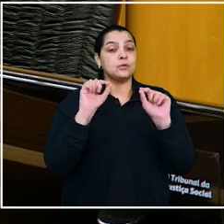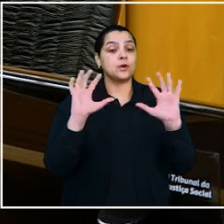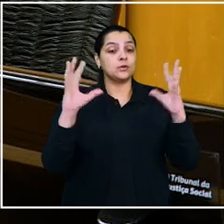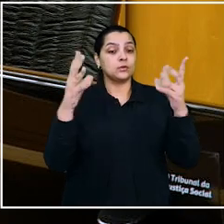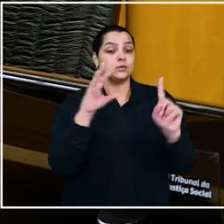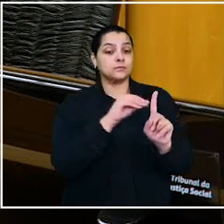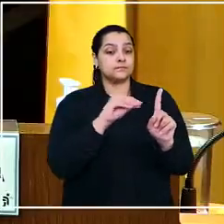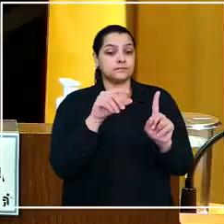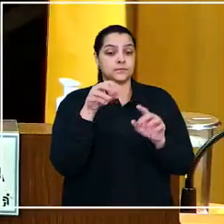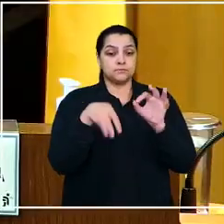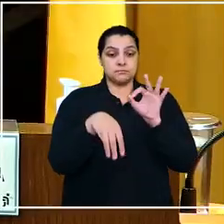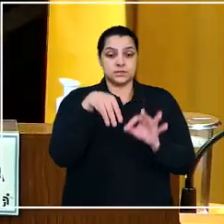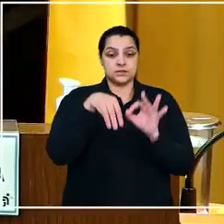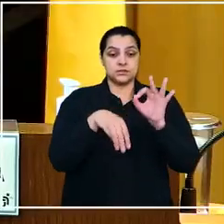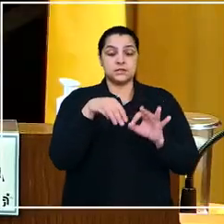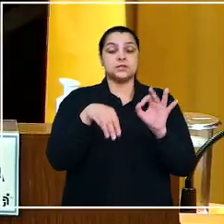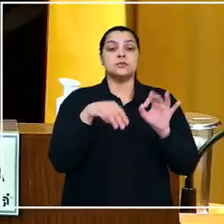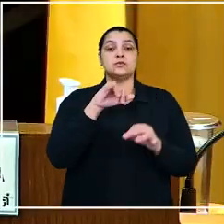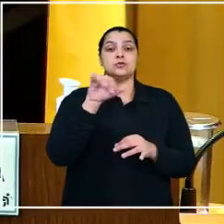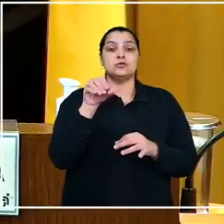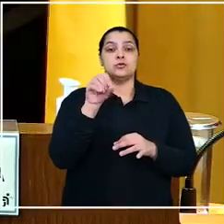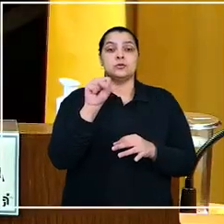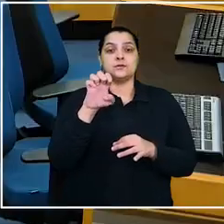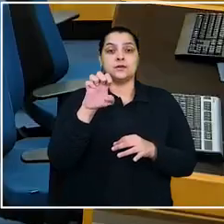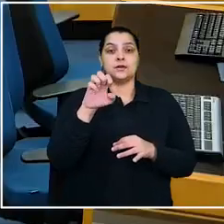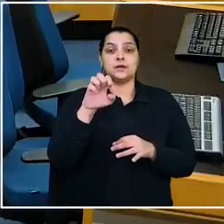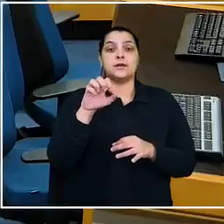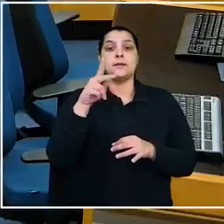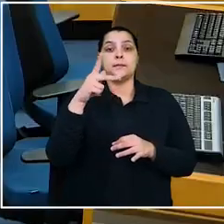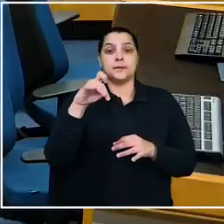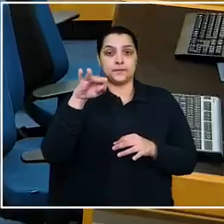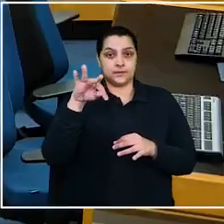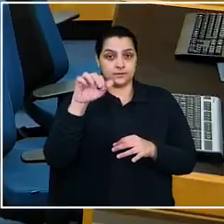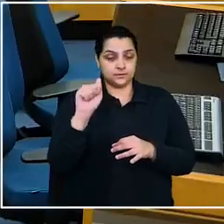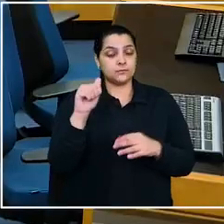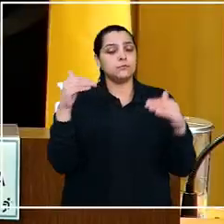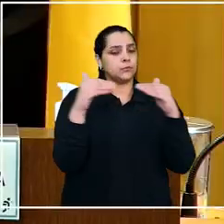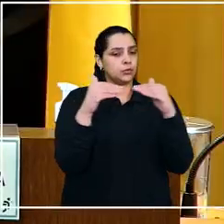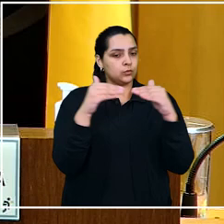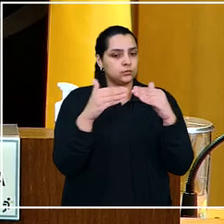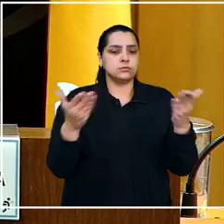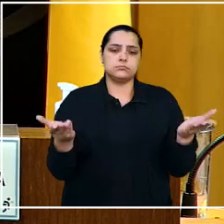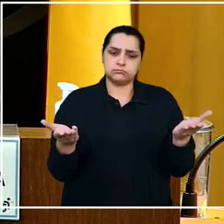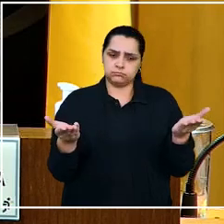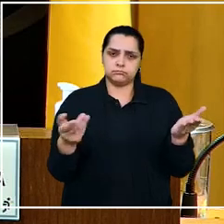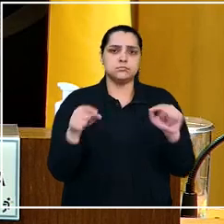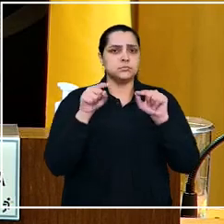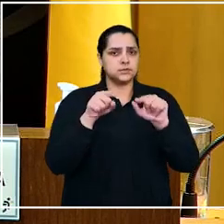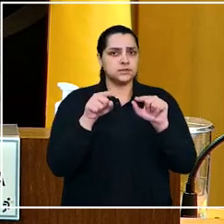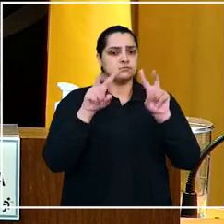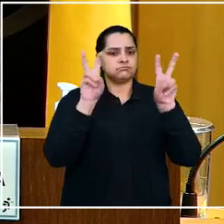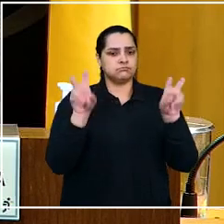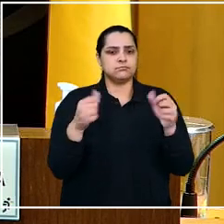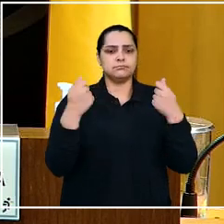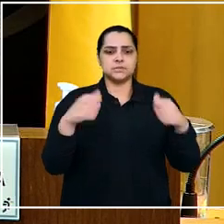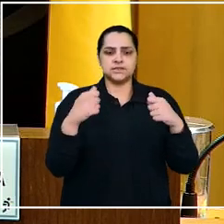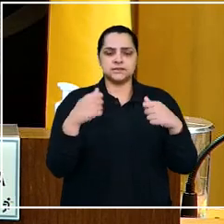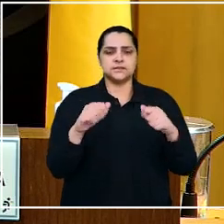de assédio sexual. O ministro José Roberto Pimenta concordou com a relatora. A questão tem que ser realmente